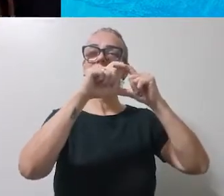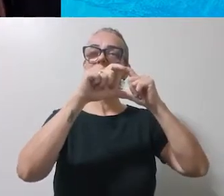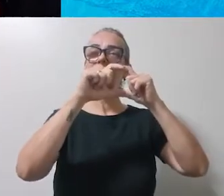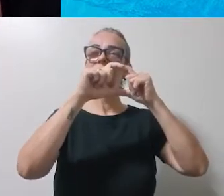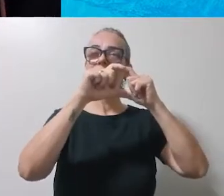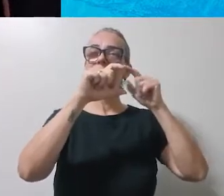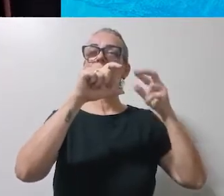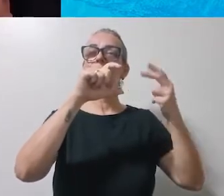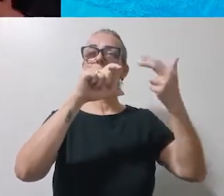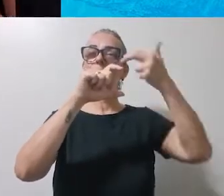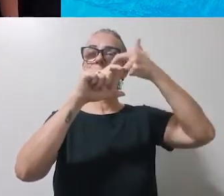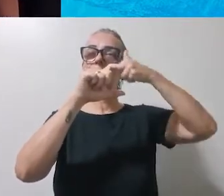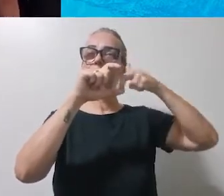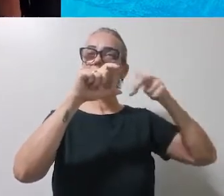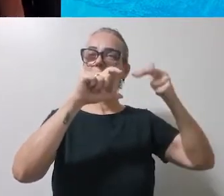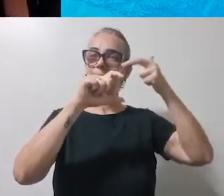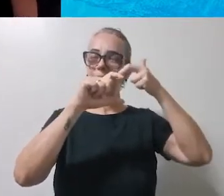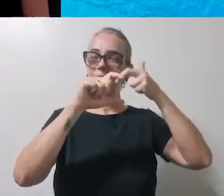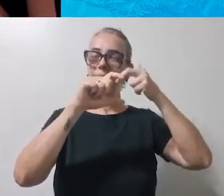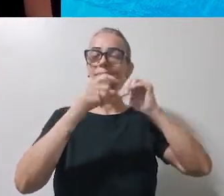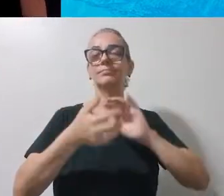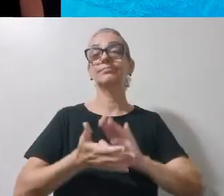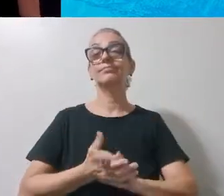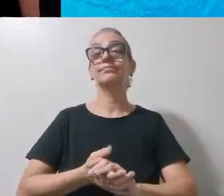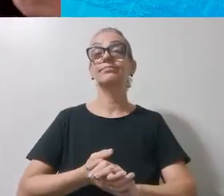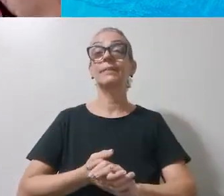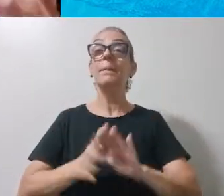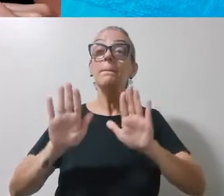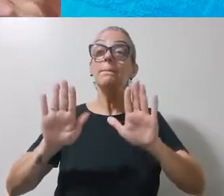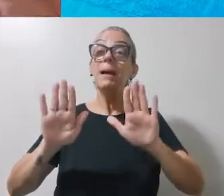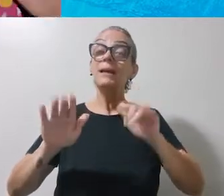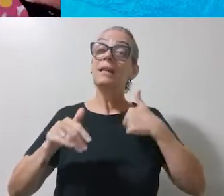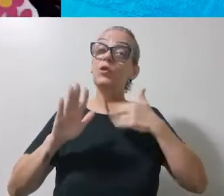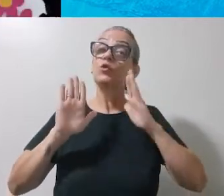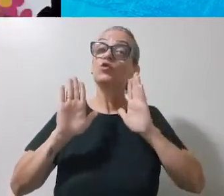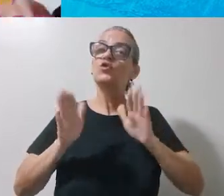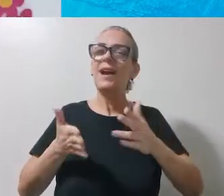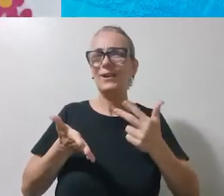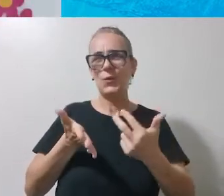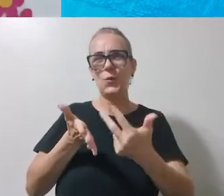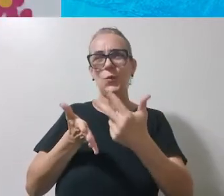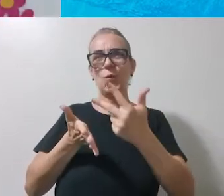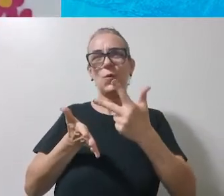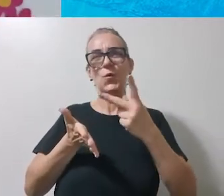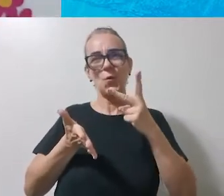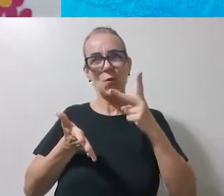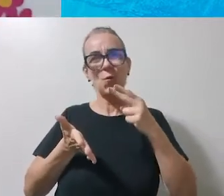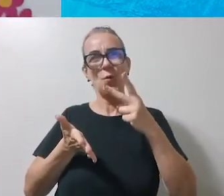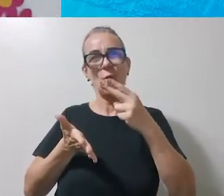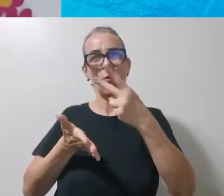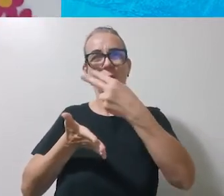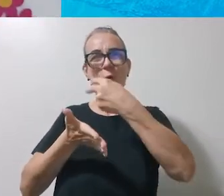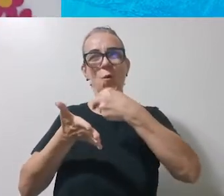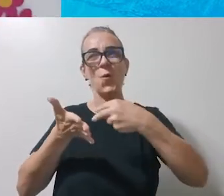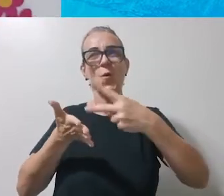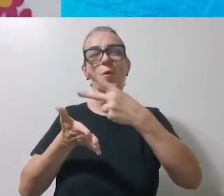Mas eu já recortei pra gente não ficar aqui, né? Perdendo assim um